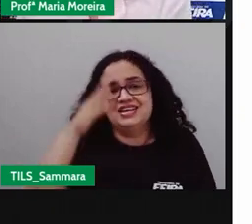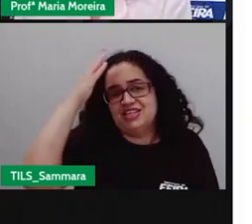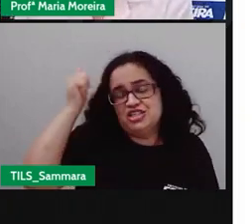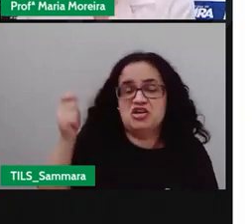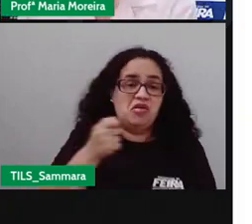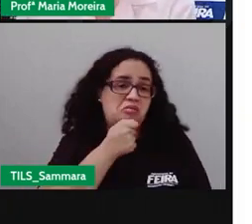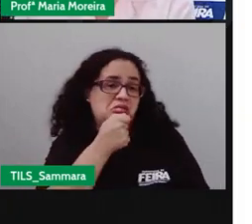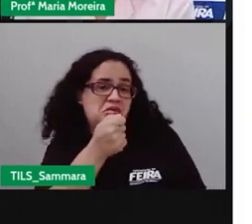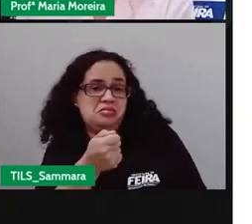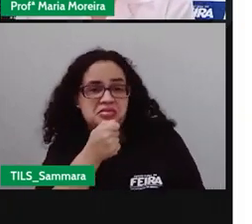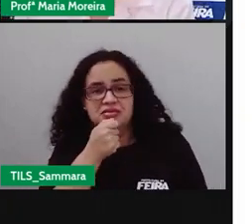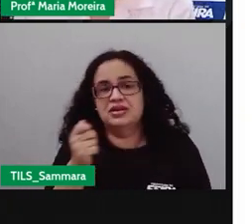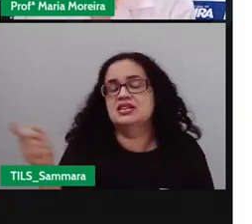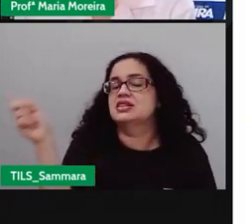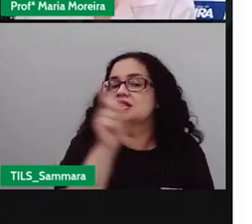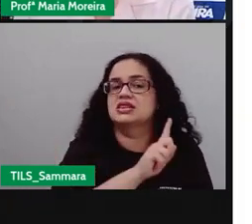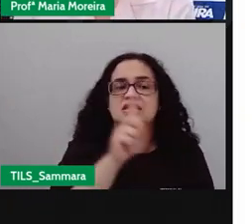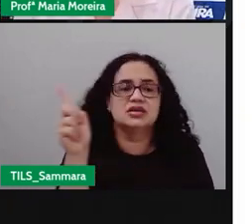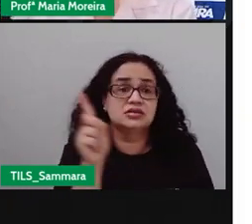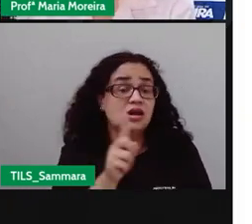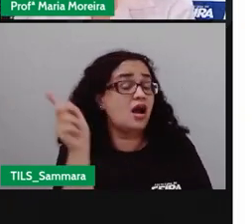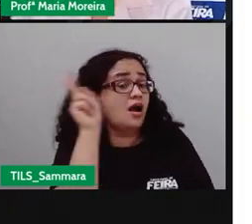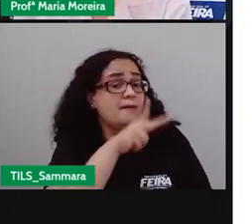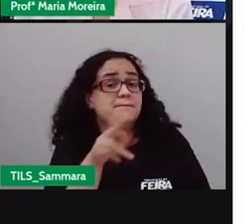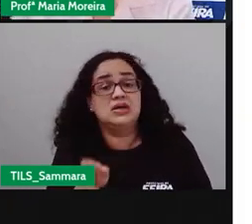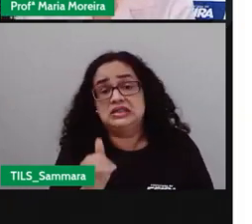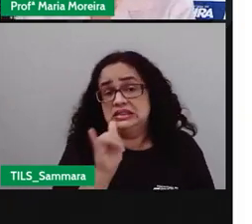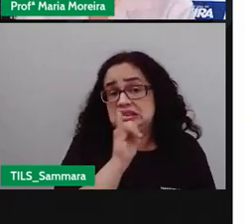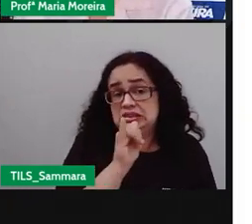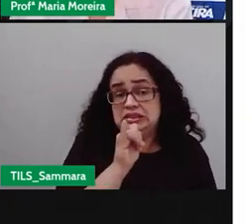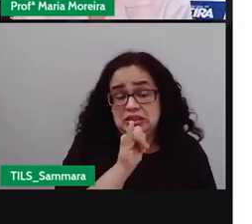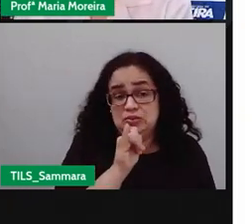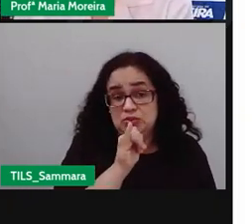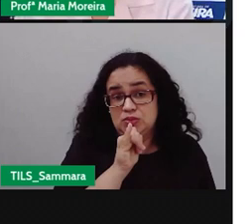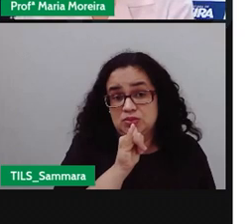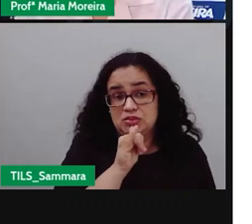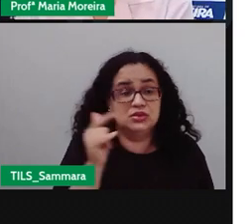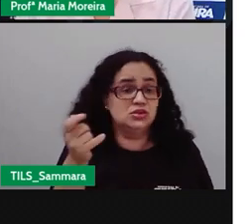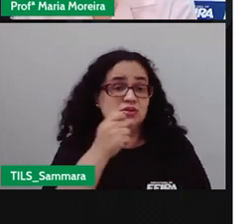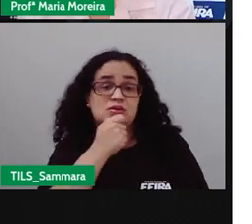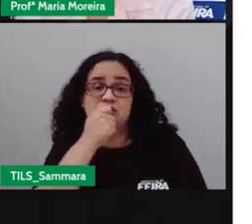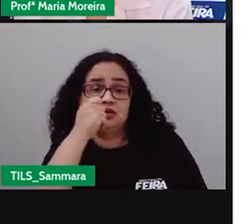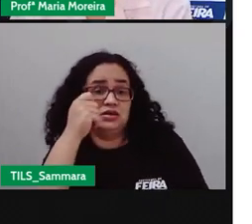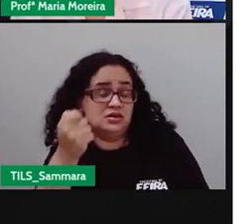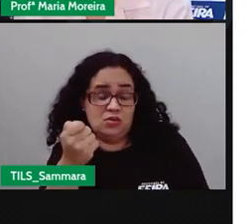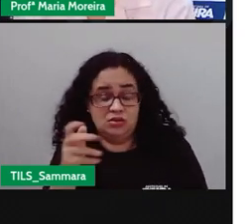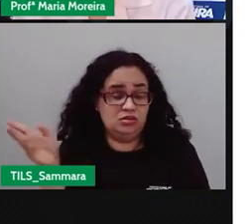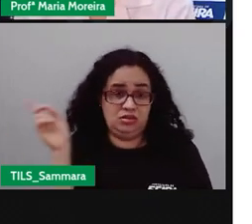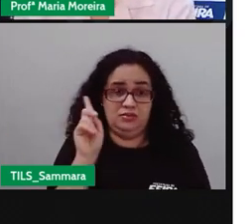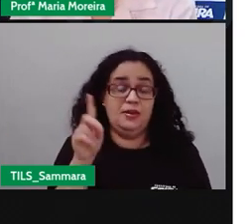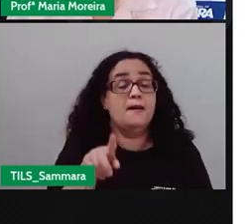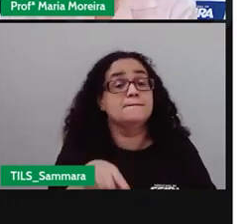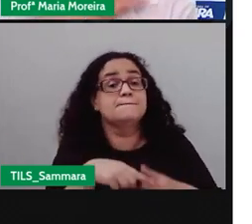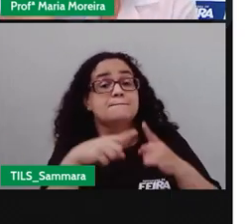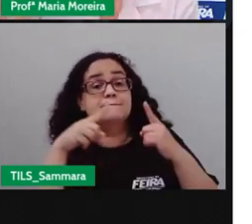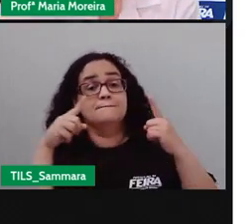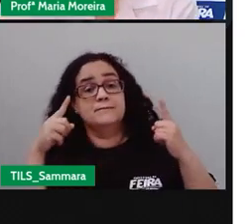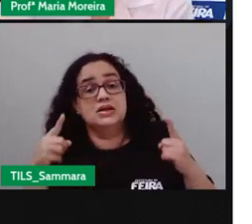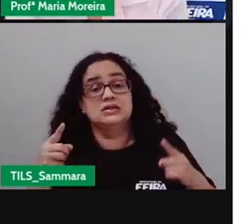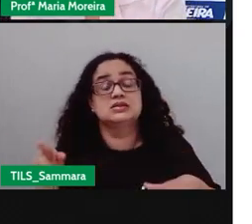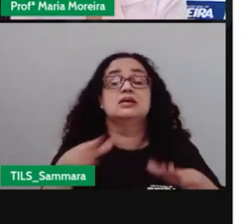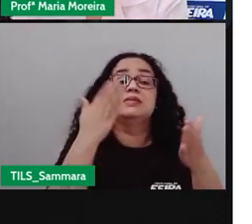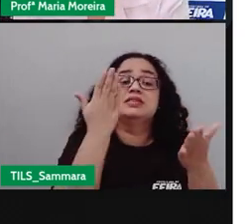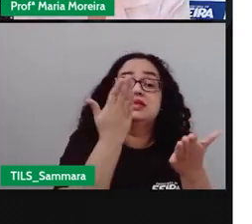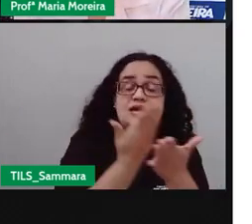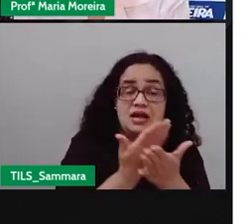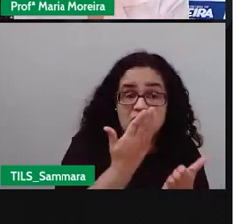apresentar o jornal, negativo. A própria, por exemplo, ela não é uma jornalista, ela não é uma repórter, mas para apresentar